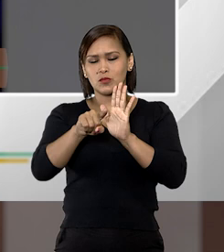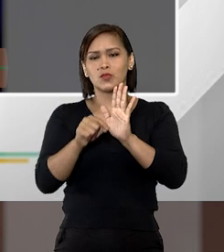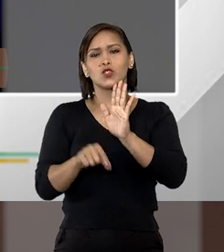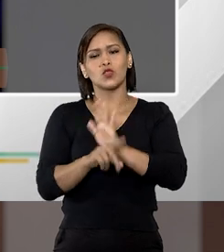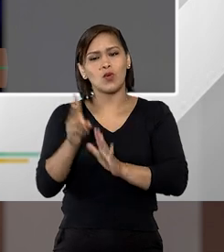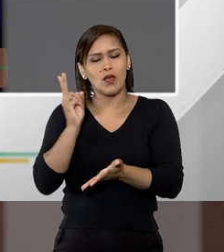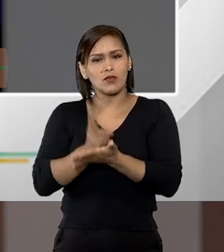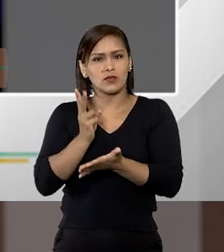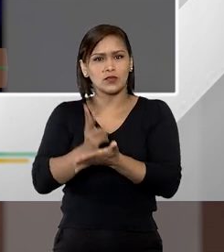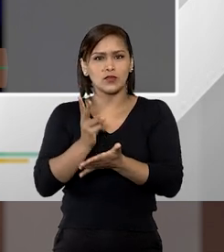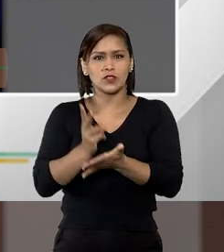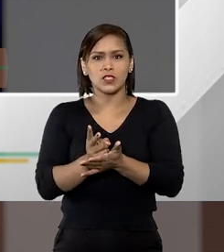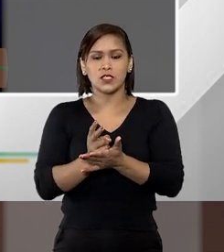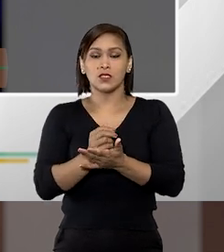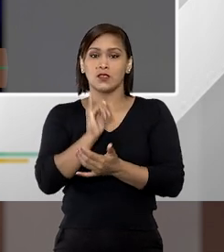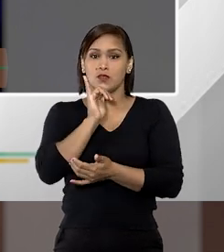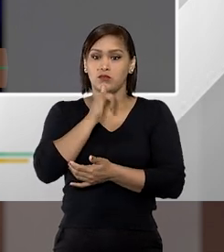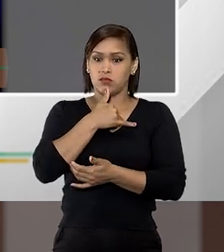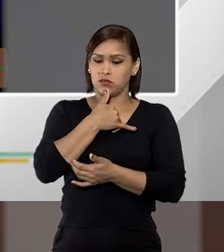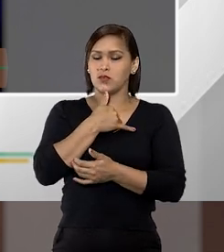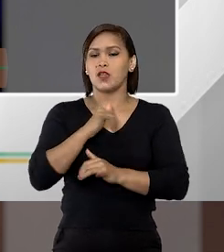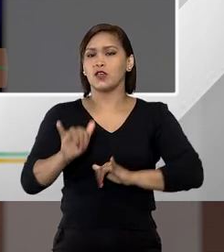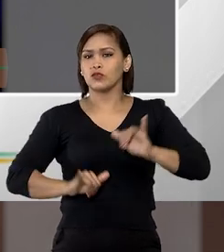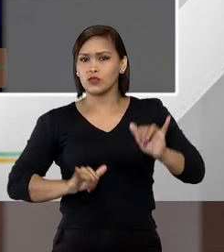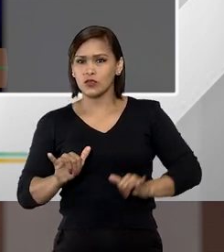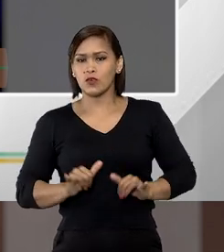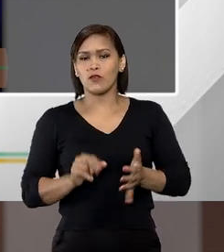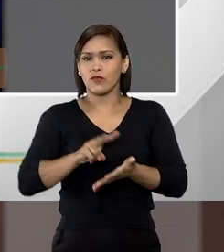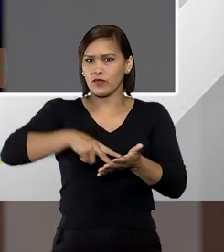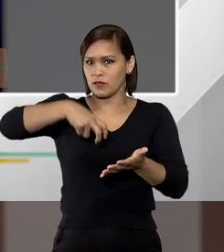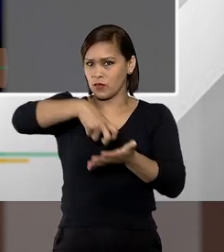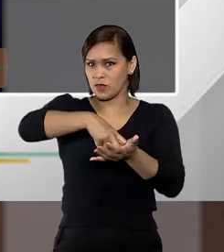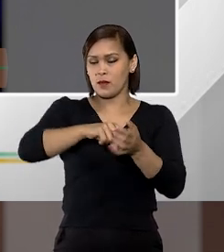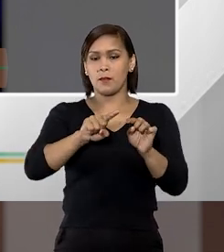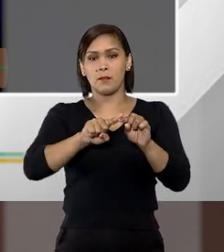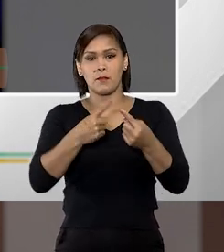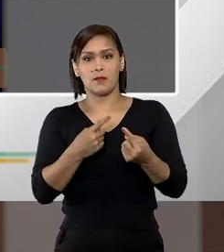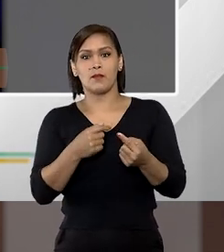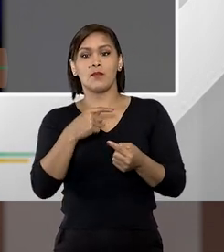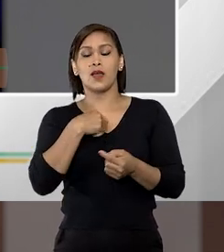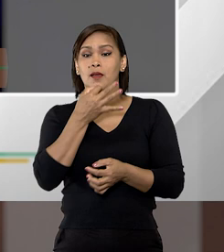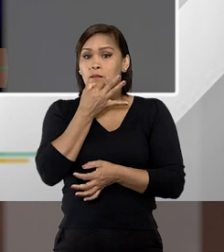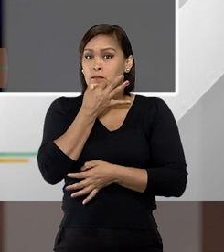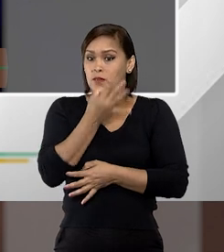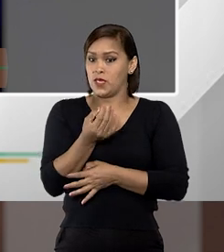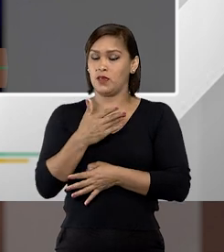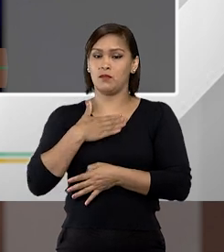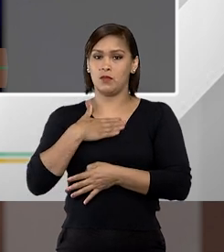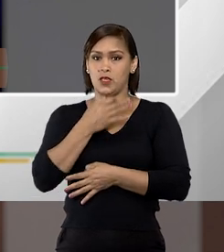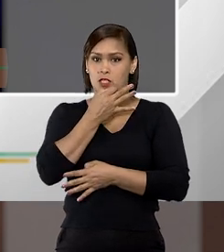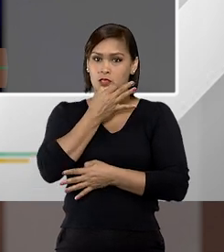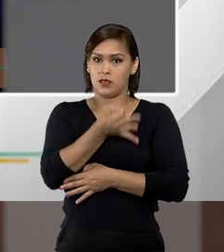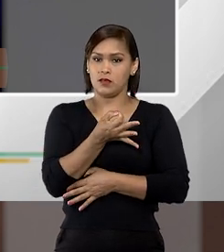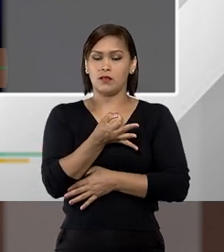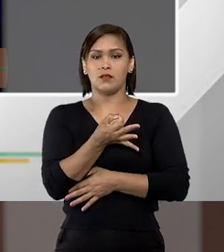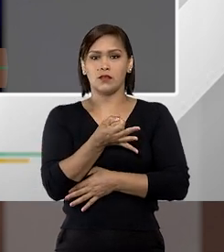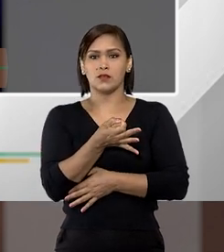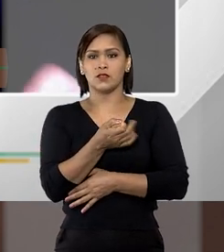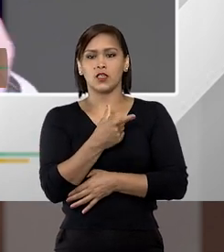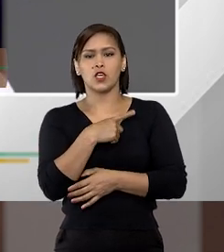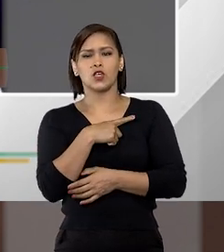consequências deletérias desses tipos penais mas na minha opinião nós